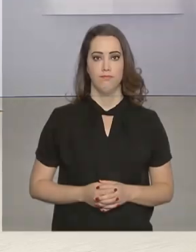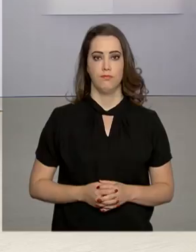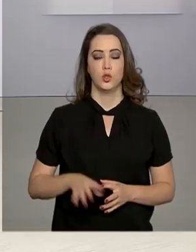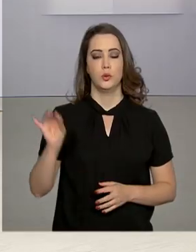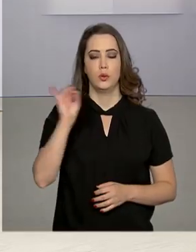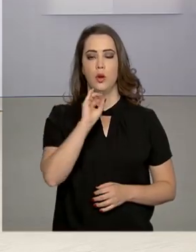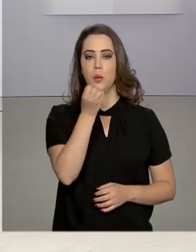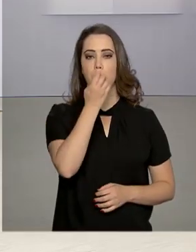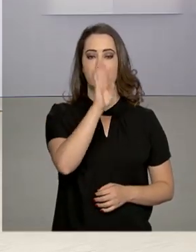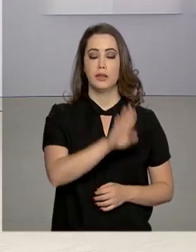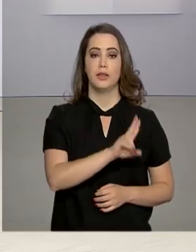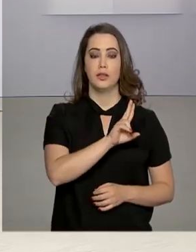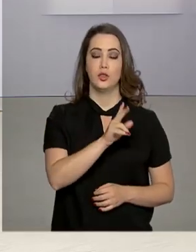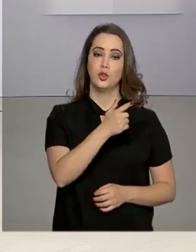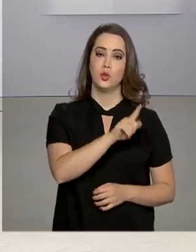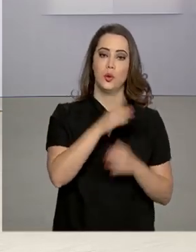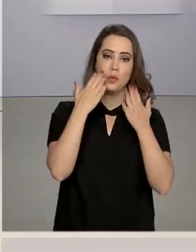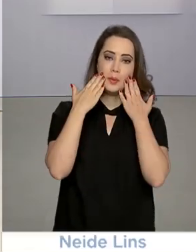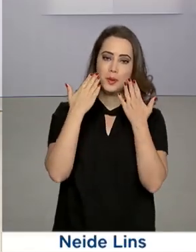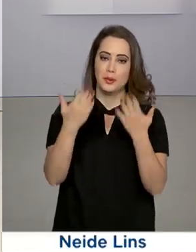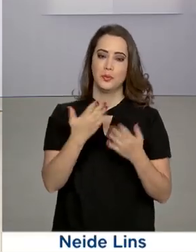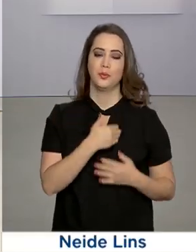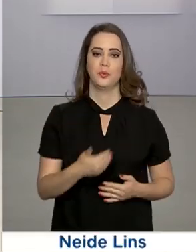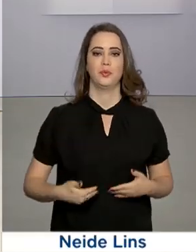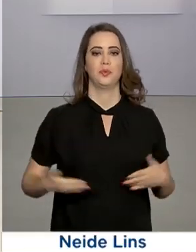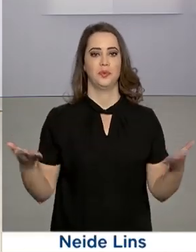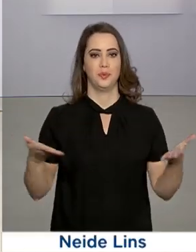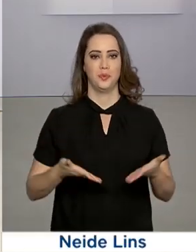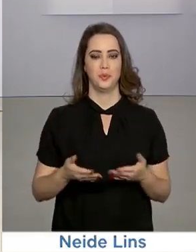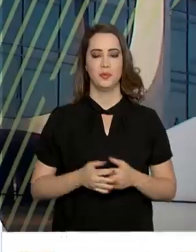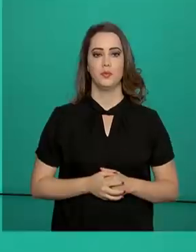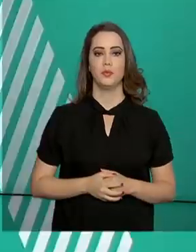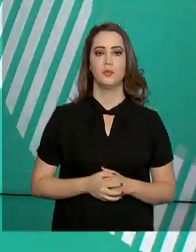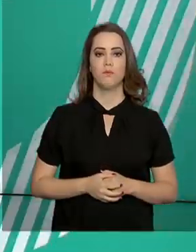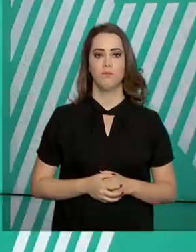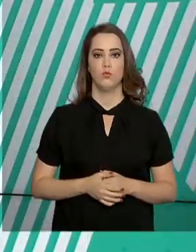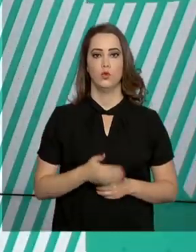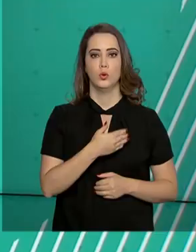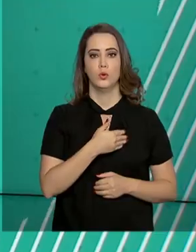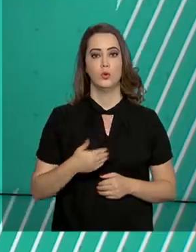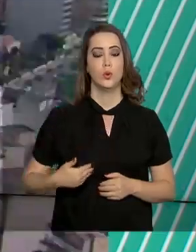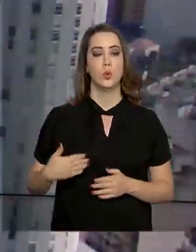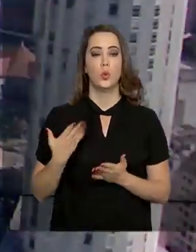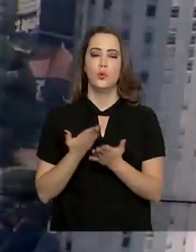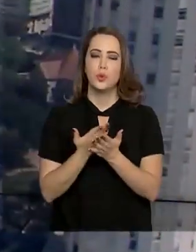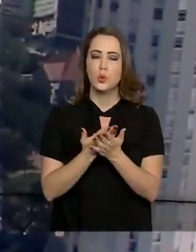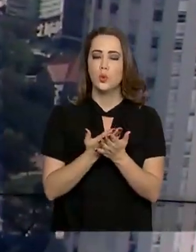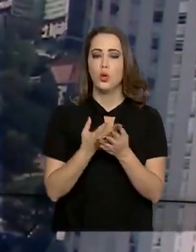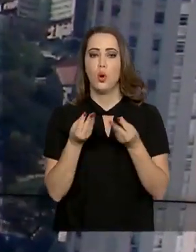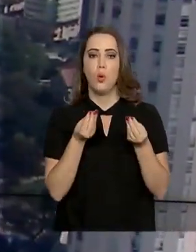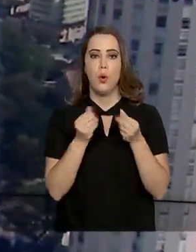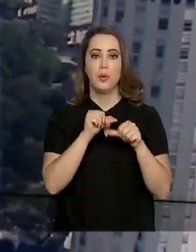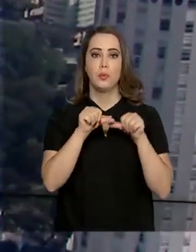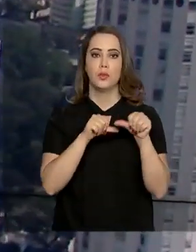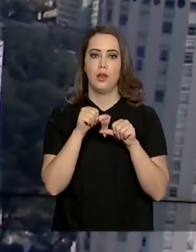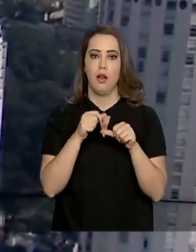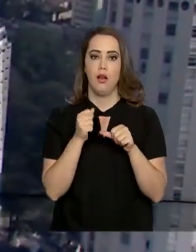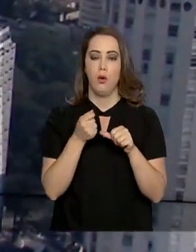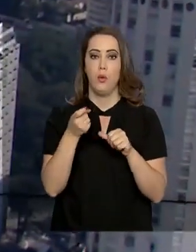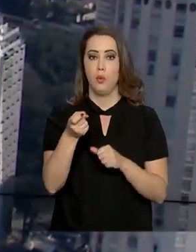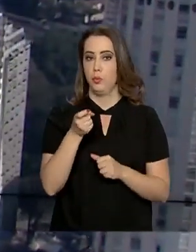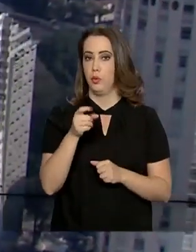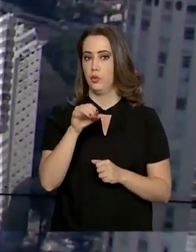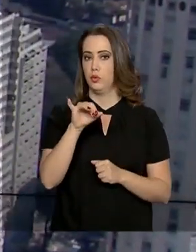Olá, boa tarde. Estamos de volta com mais uma edição do Governo Agora. O governo estuda mudar a cobrança do ICMS